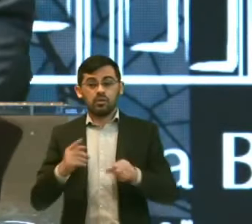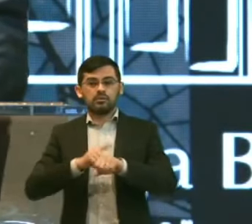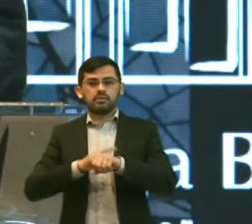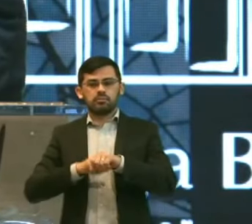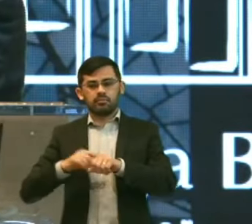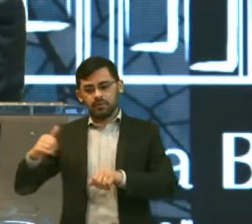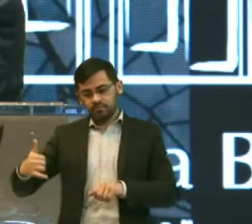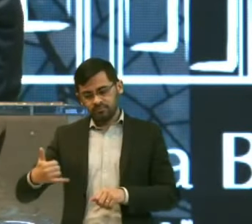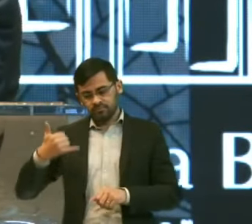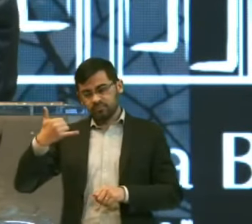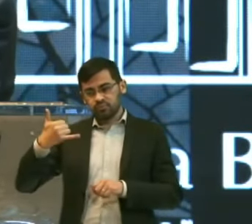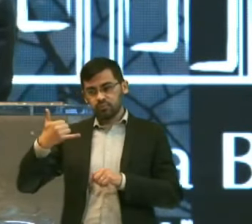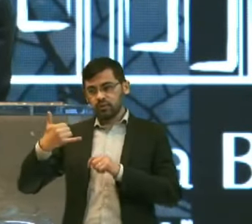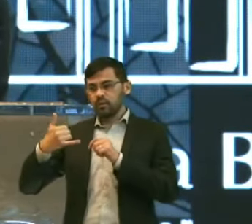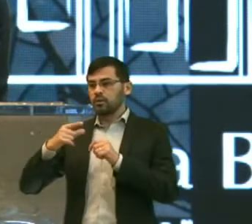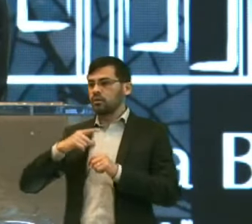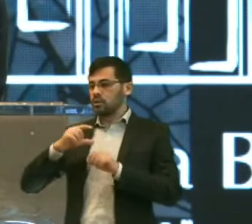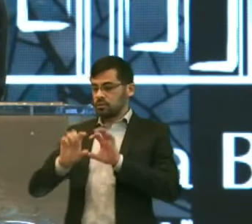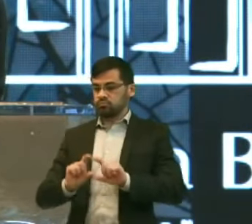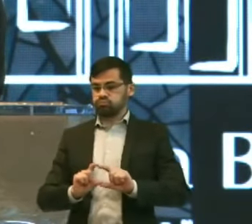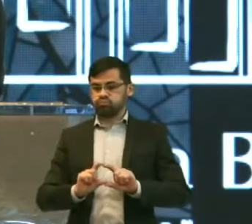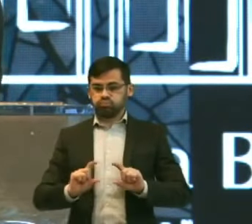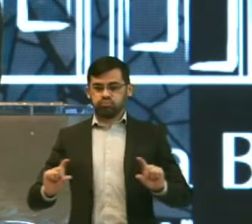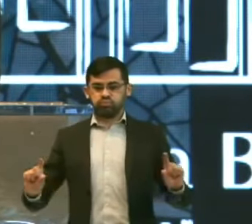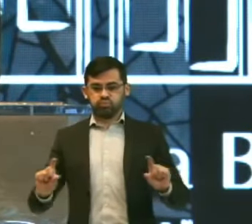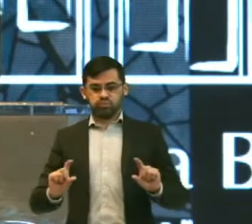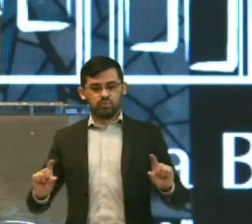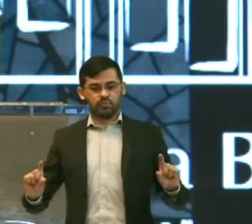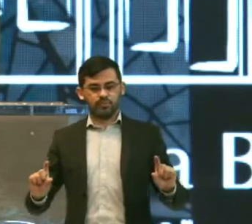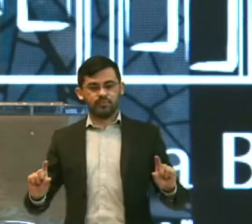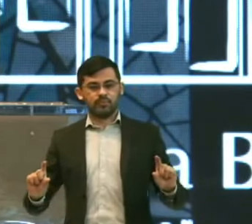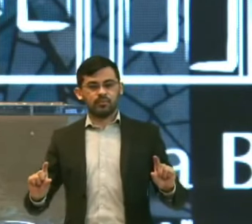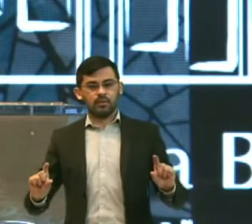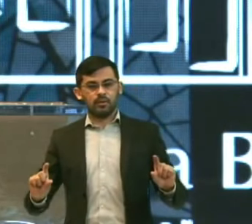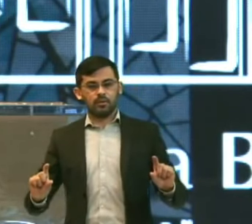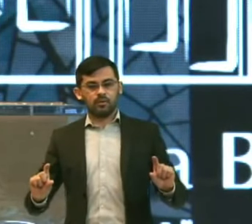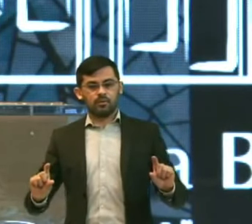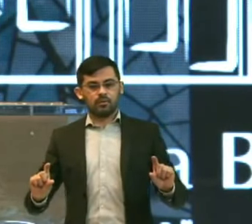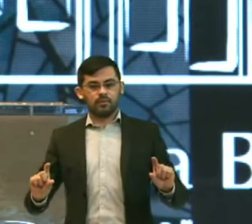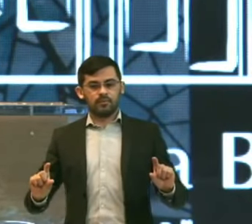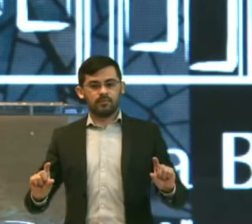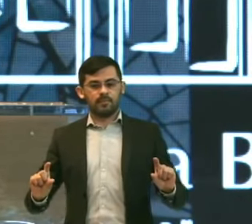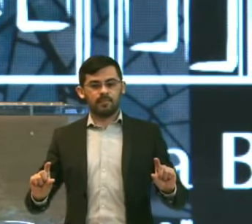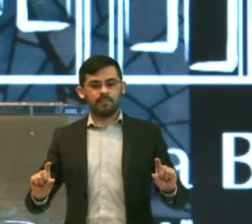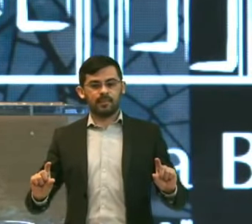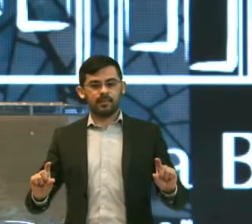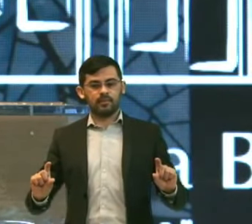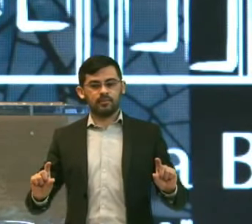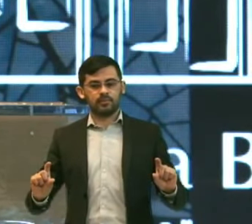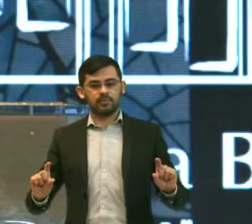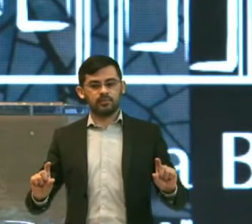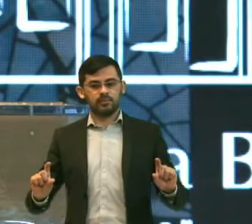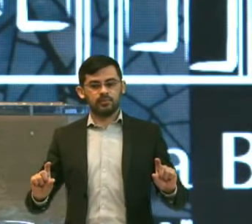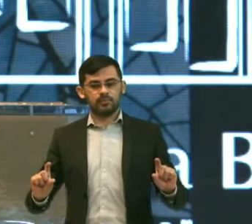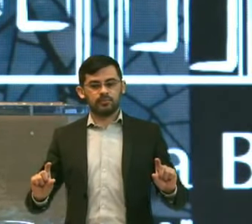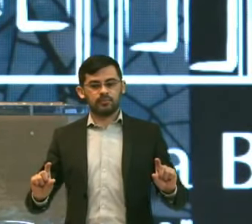o seu telefone Bota lá Não é esse não Bota o outro Eu quero o outro